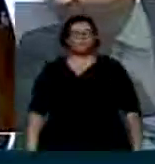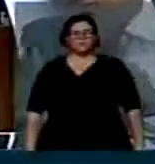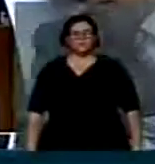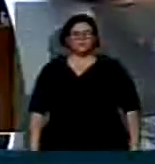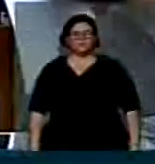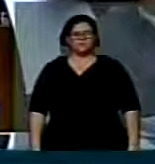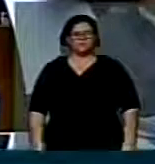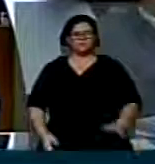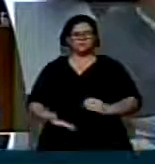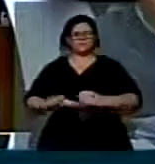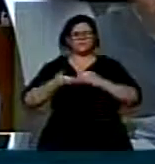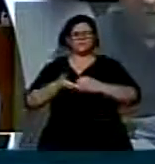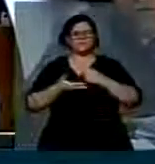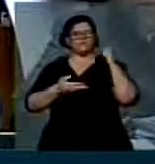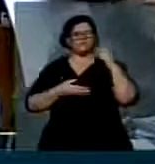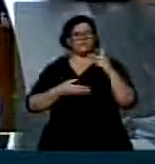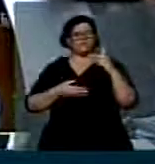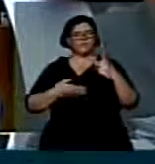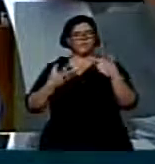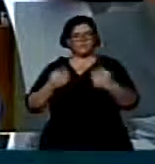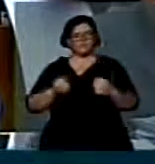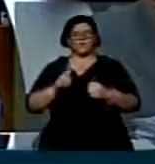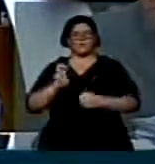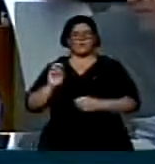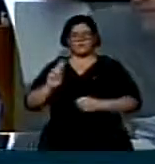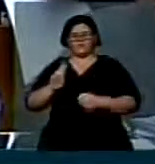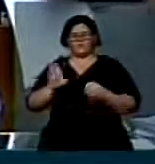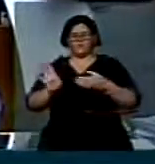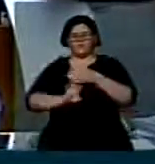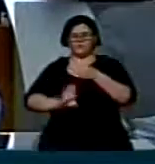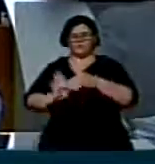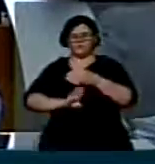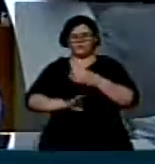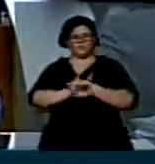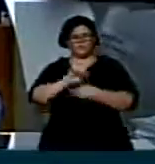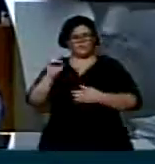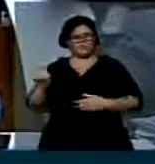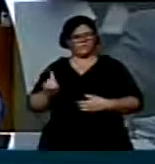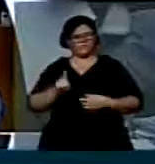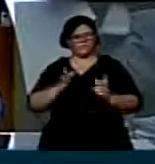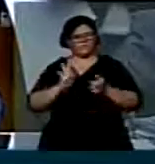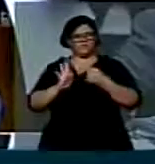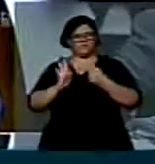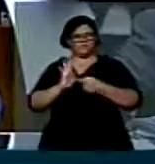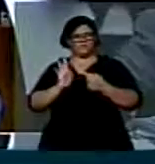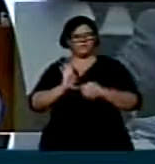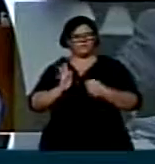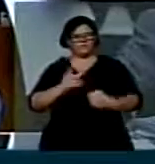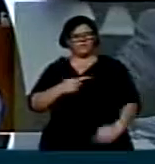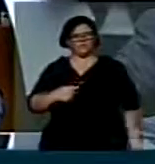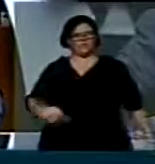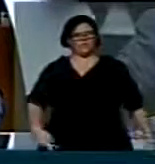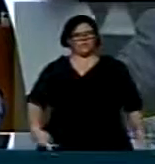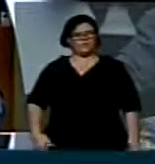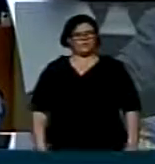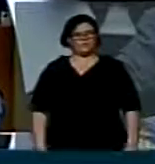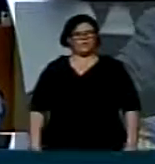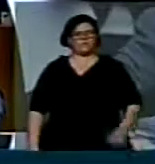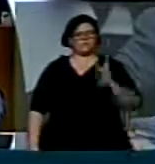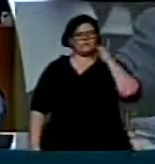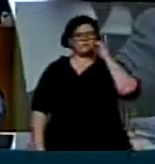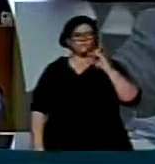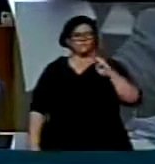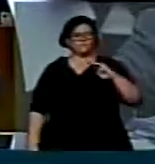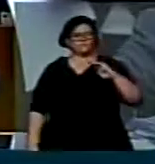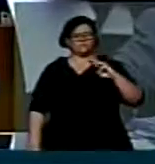Acolho a sua reclamação e encaminharemos as notas taquigráficas ao Presidente. Deputado Domingo Dutra,